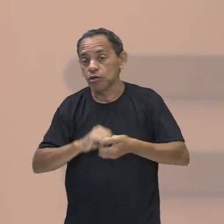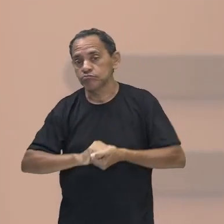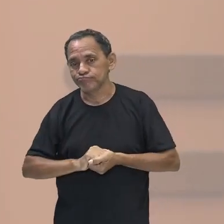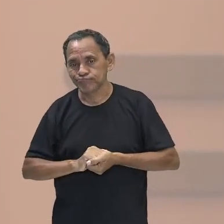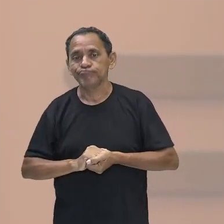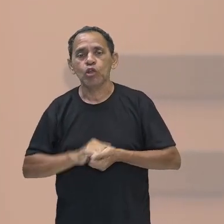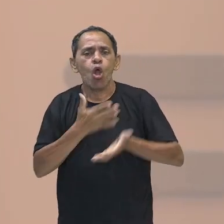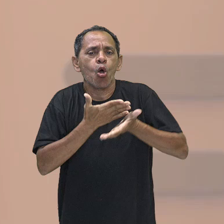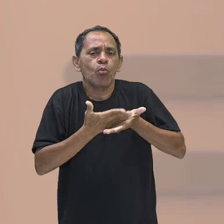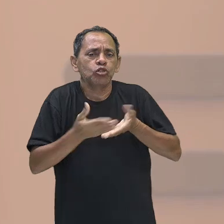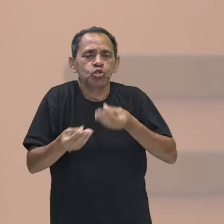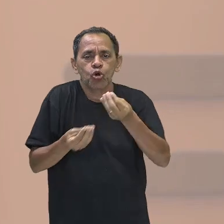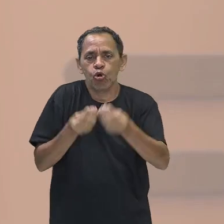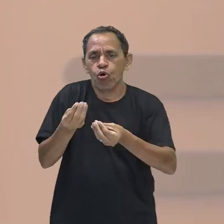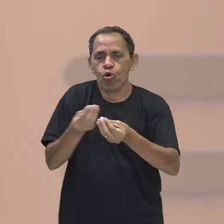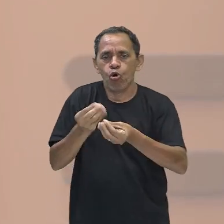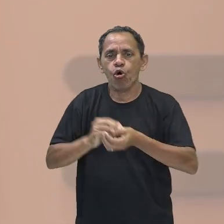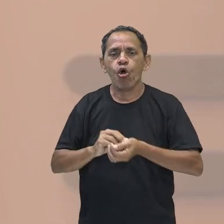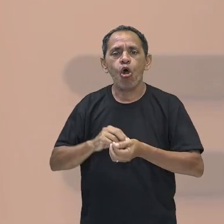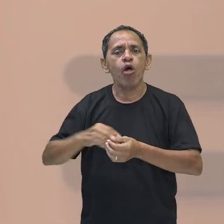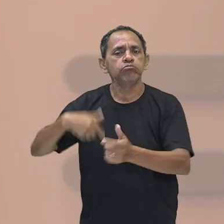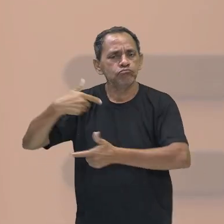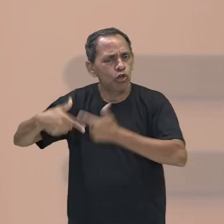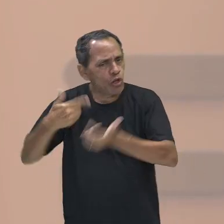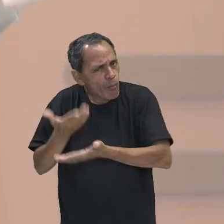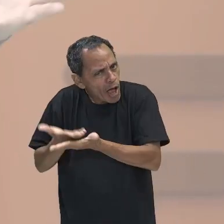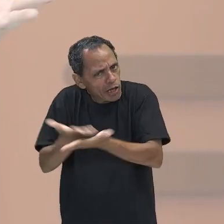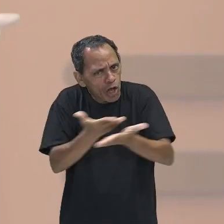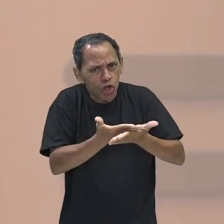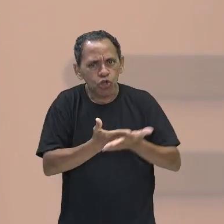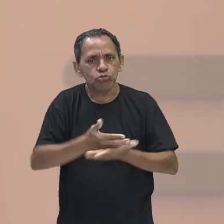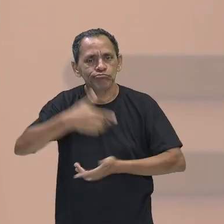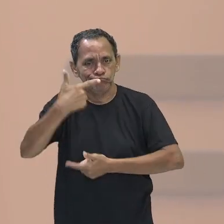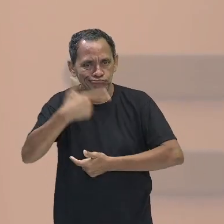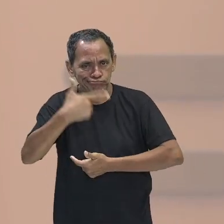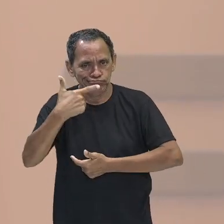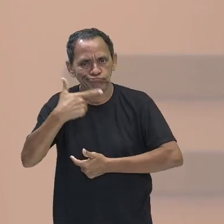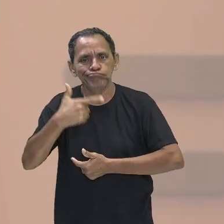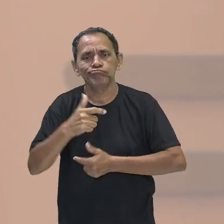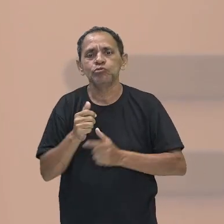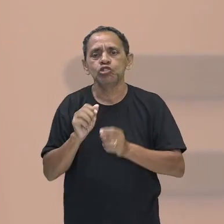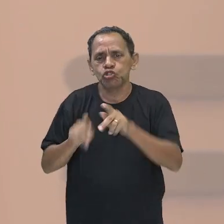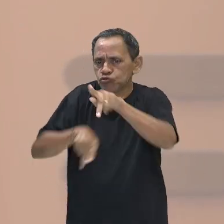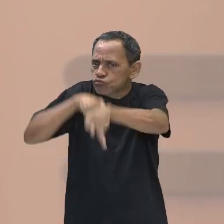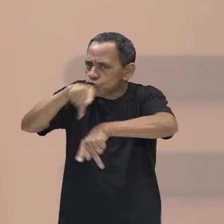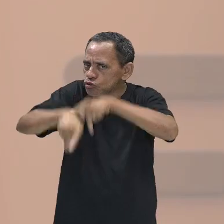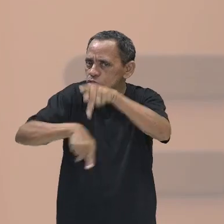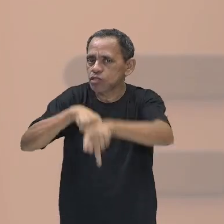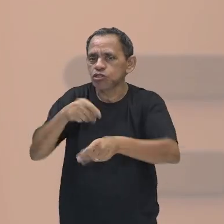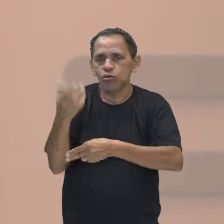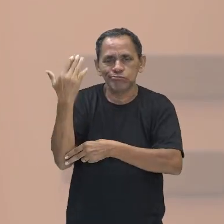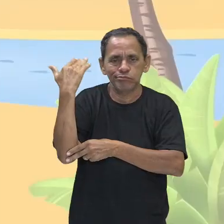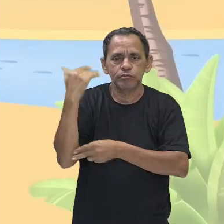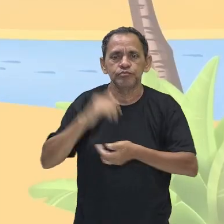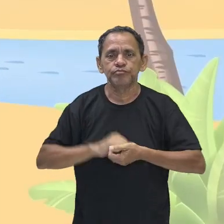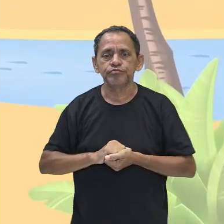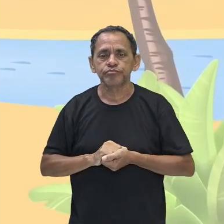interessante para a gente começar, então, a trabalhar esta segunda grande civilização da Antiguidade, que é o Egito.